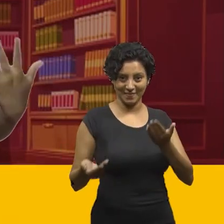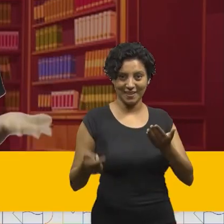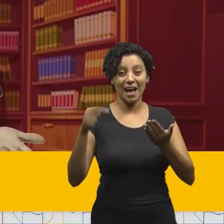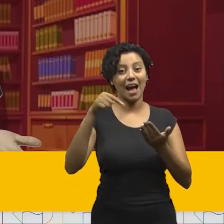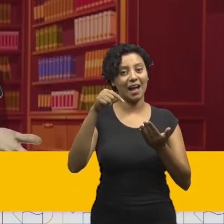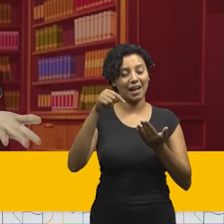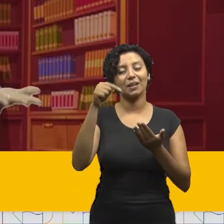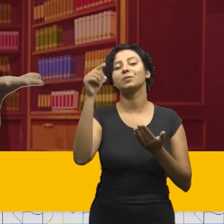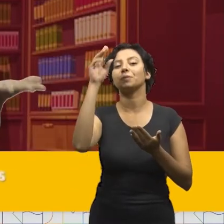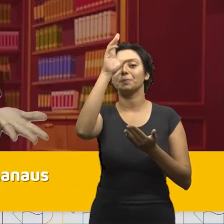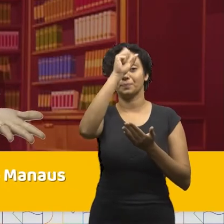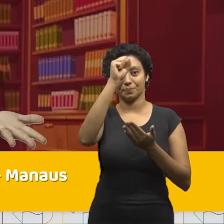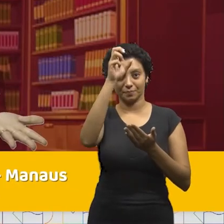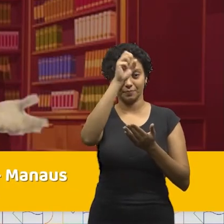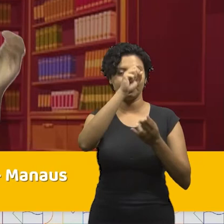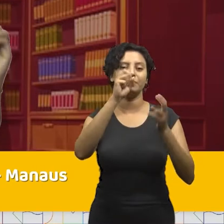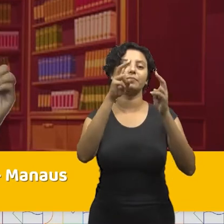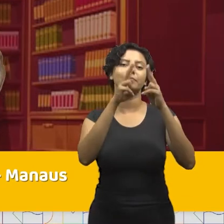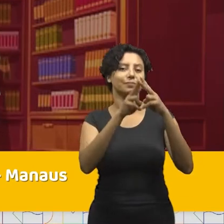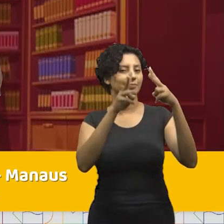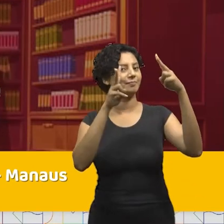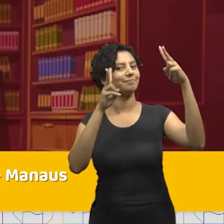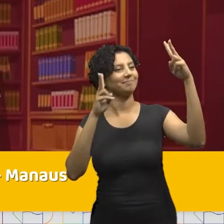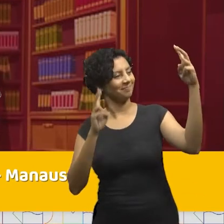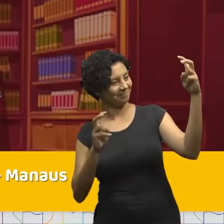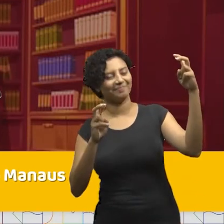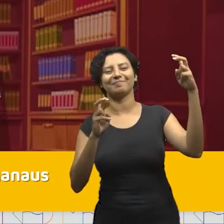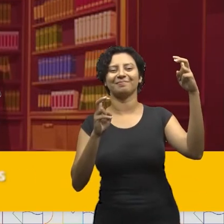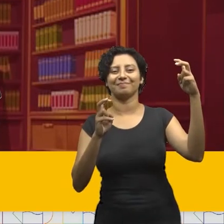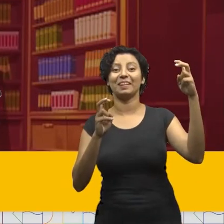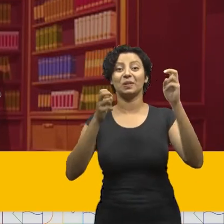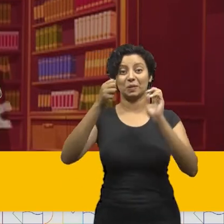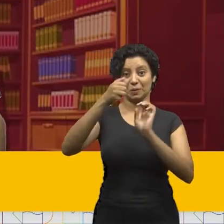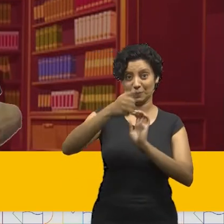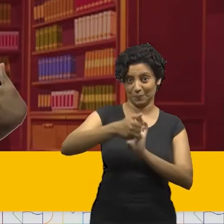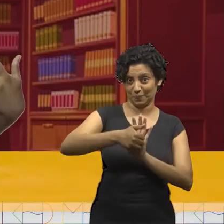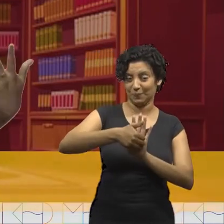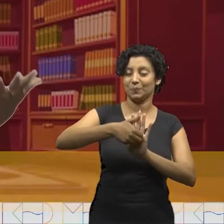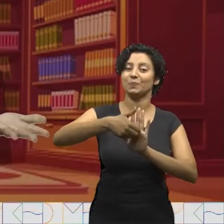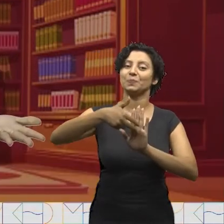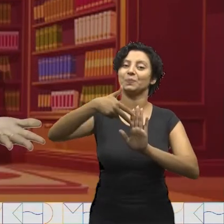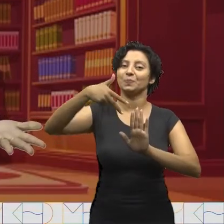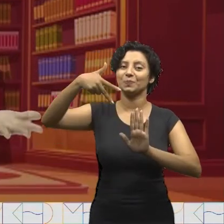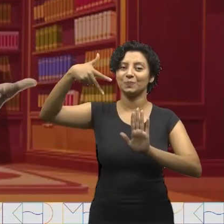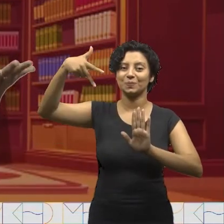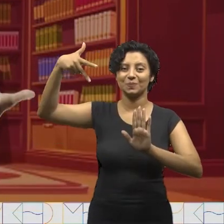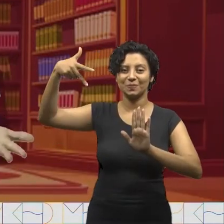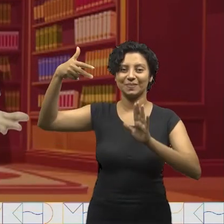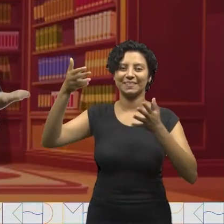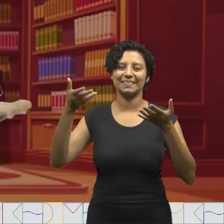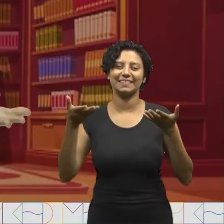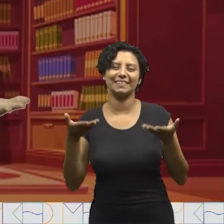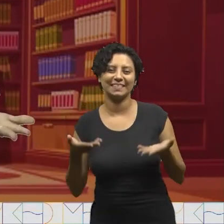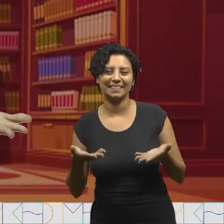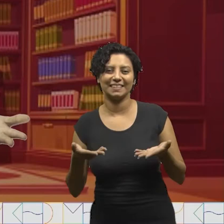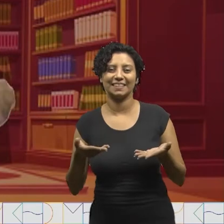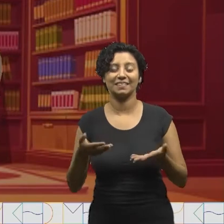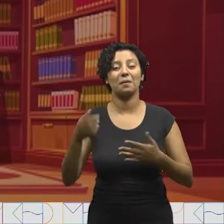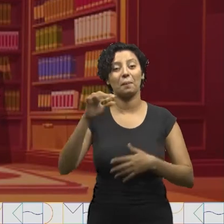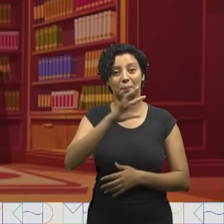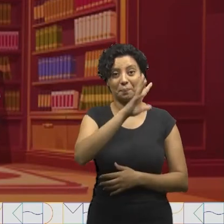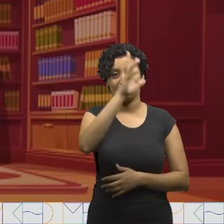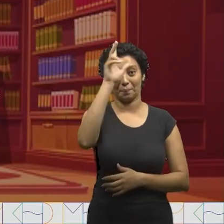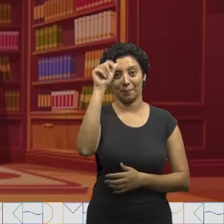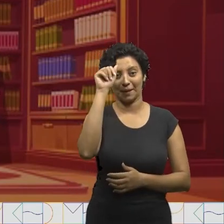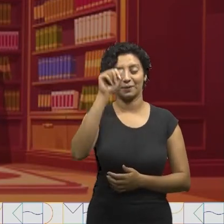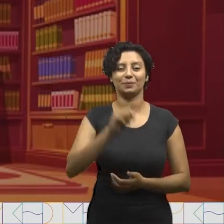Bem-vindos ao projeto Aprender Além da Escola, do Centro de Mídias e Tecnologias